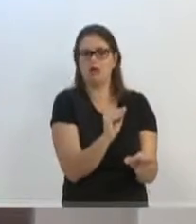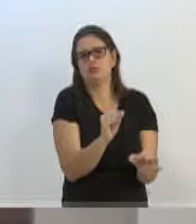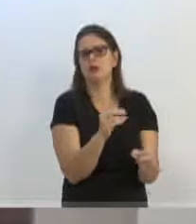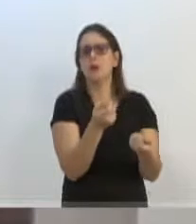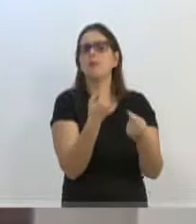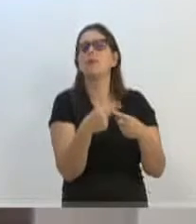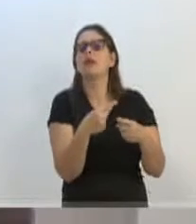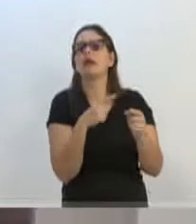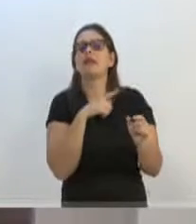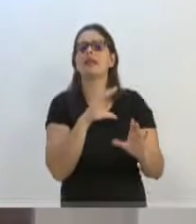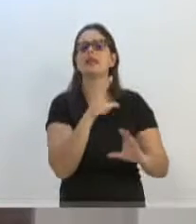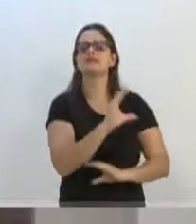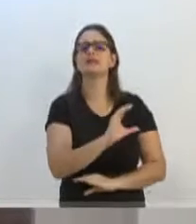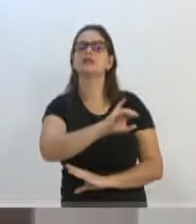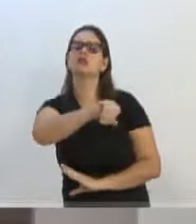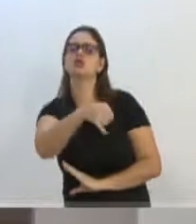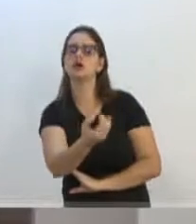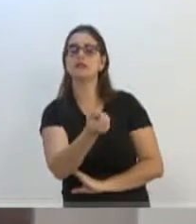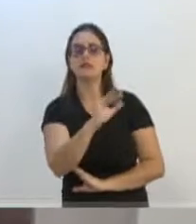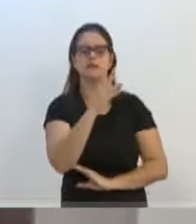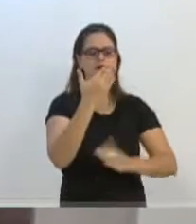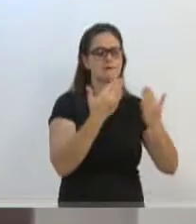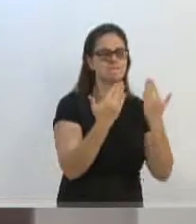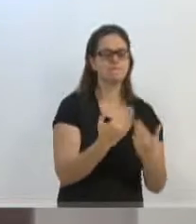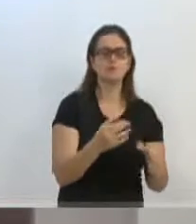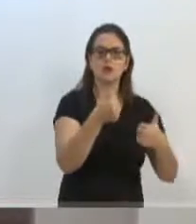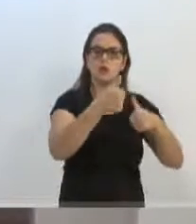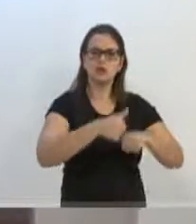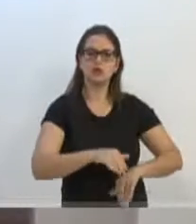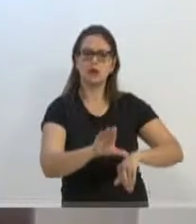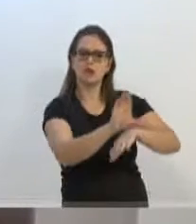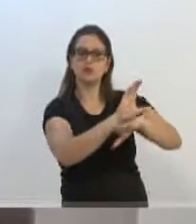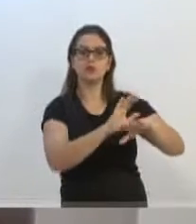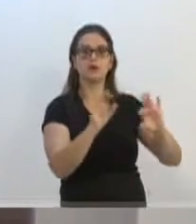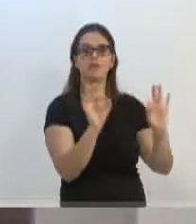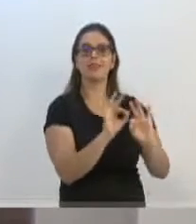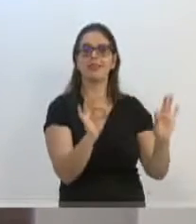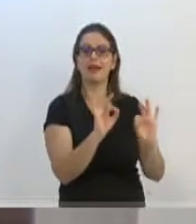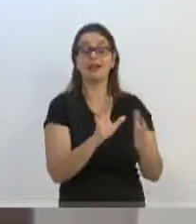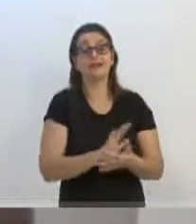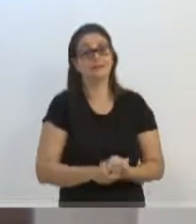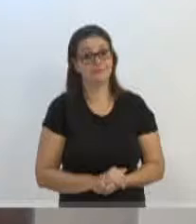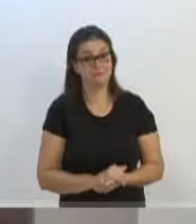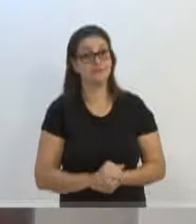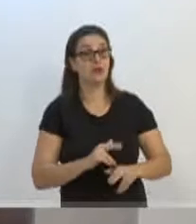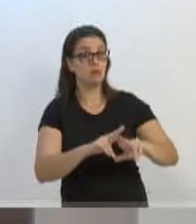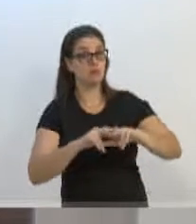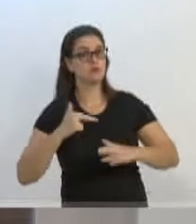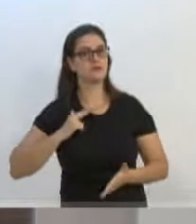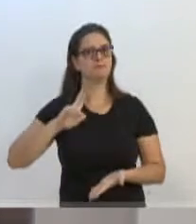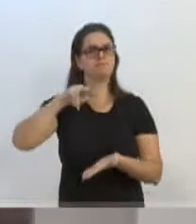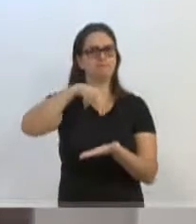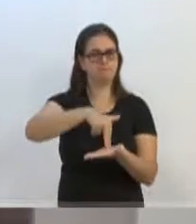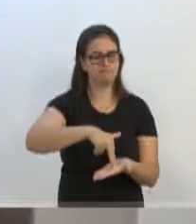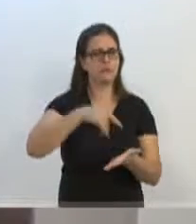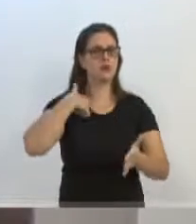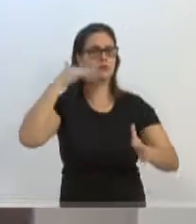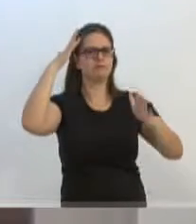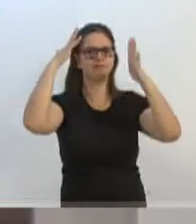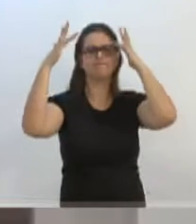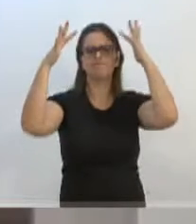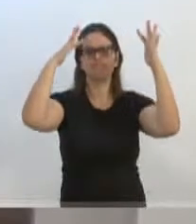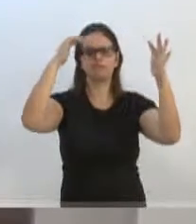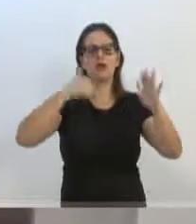serve a Comissão de Constituição e Justiça, se ela não vai analisar a constitucionalidade? Então, este é o meu posicionamento, é minha reflexão,